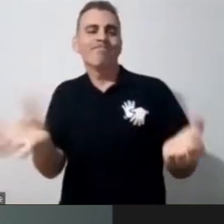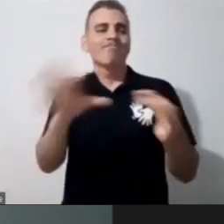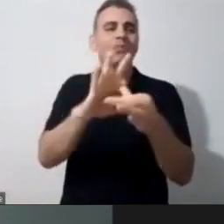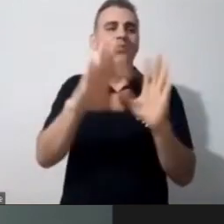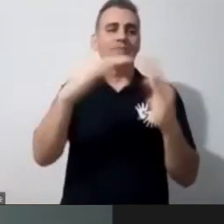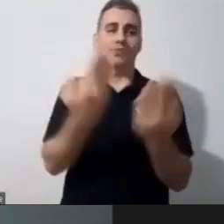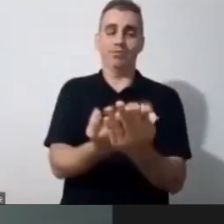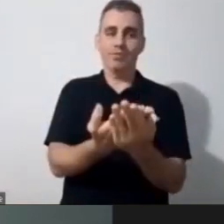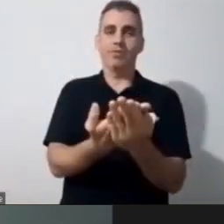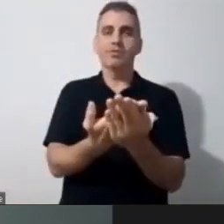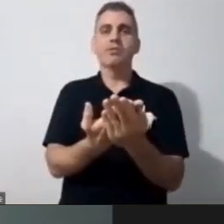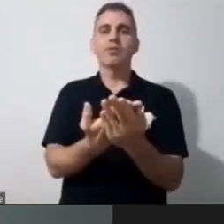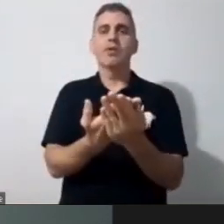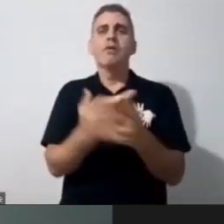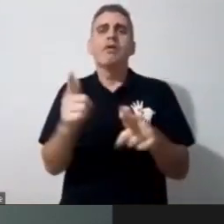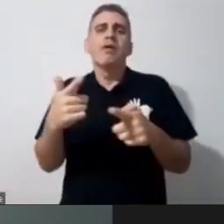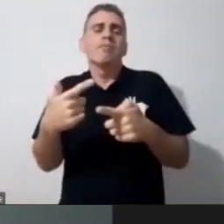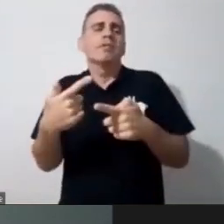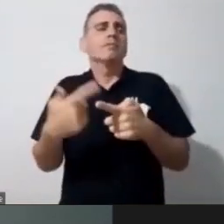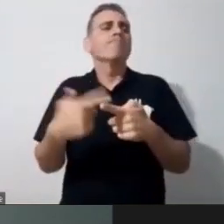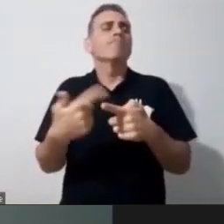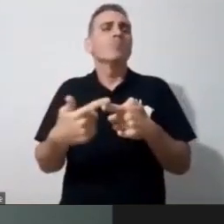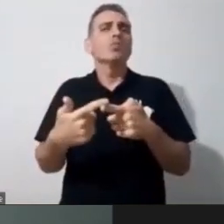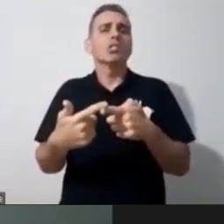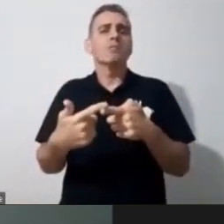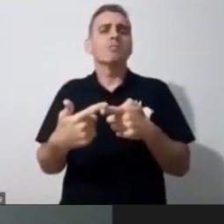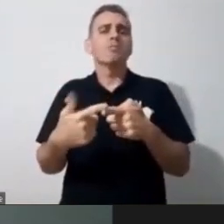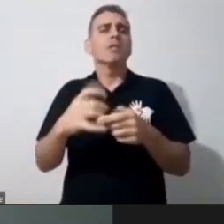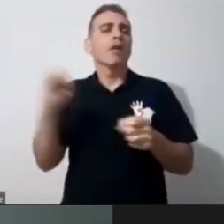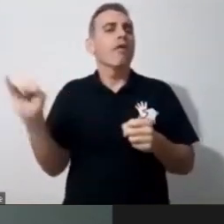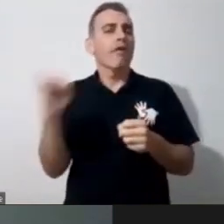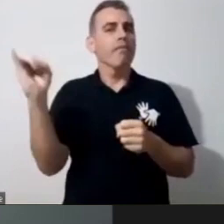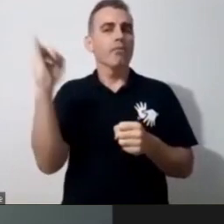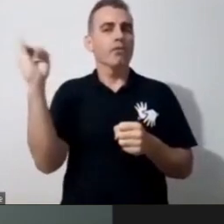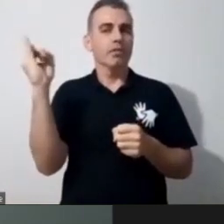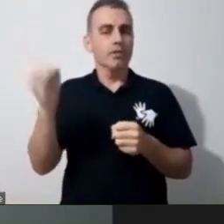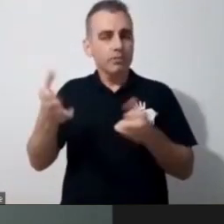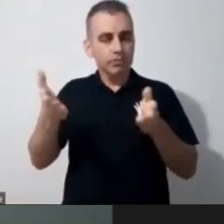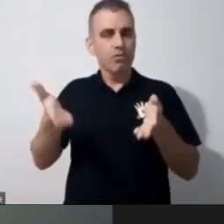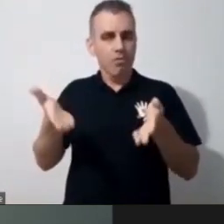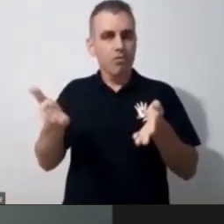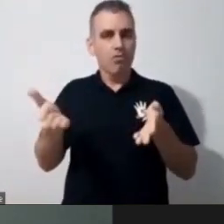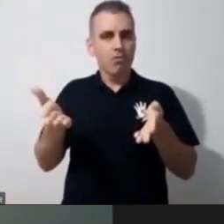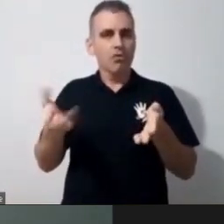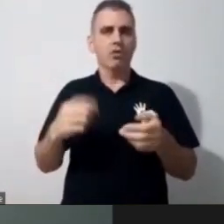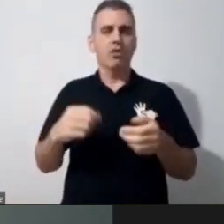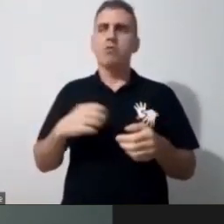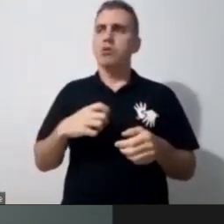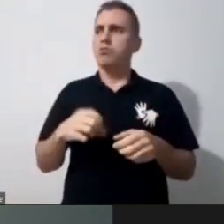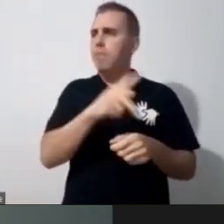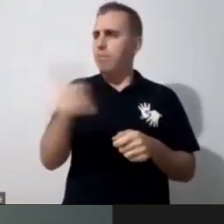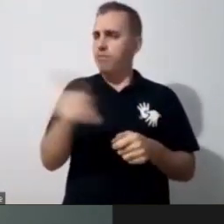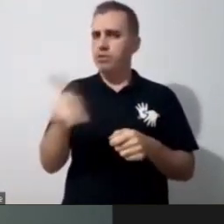conta dessa conexão. Mas o que é importante neste momento, acho que enquanto educadores, a gente precisa